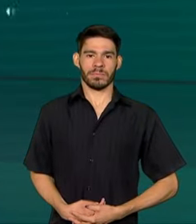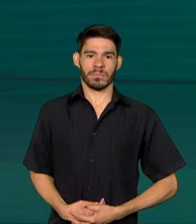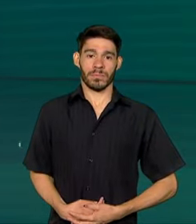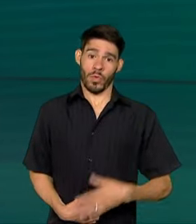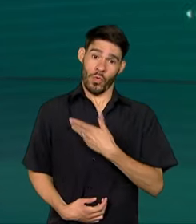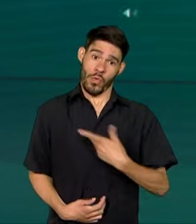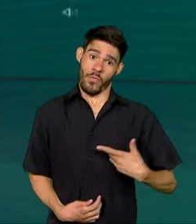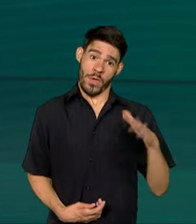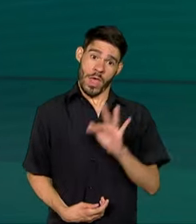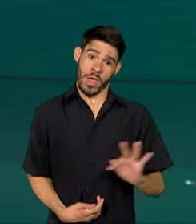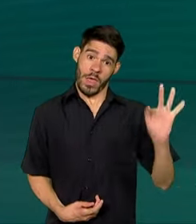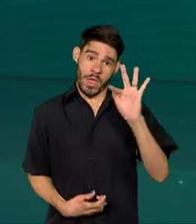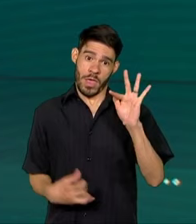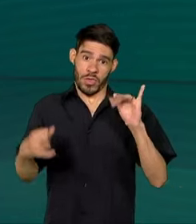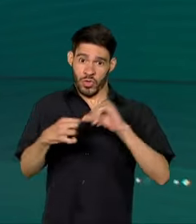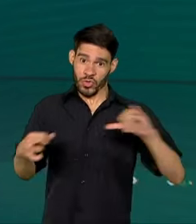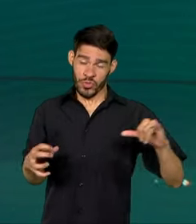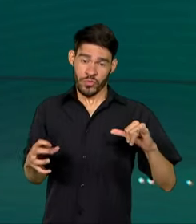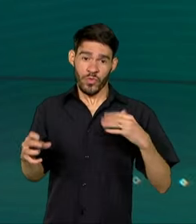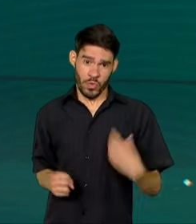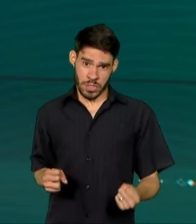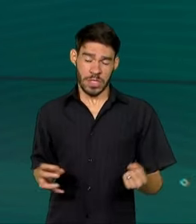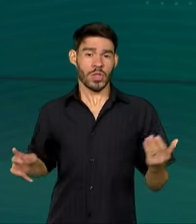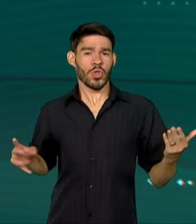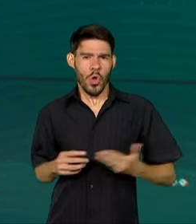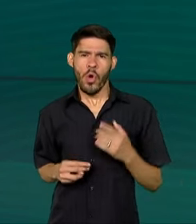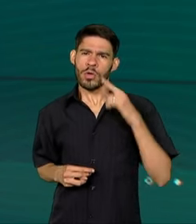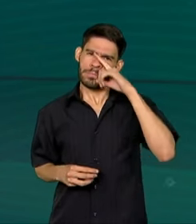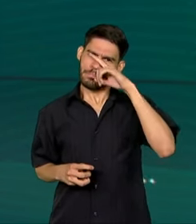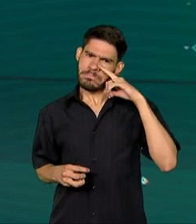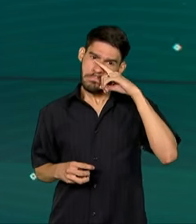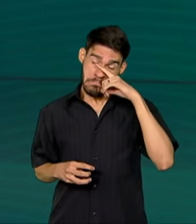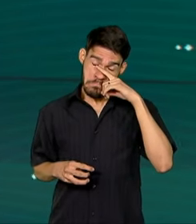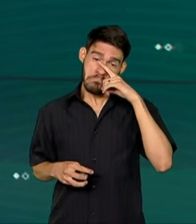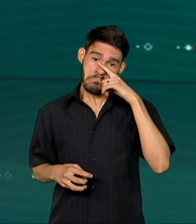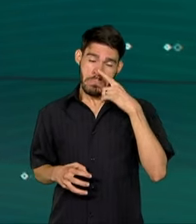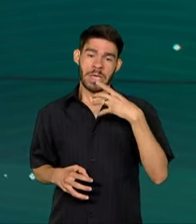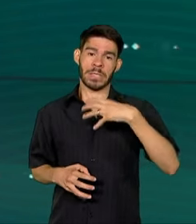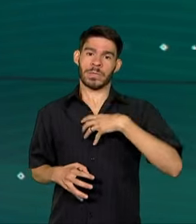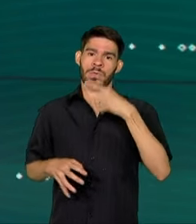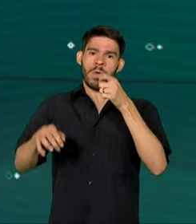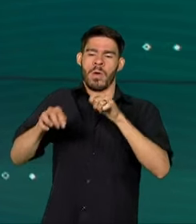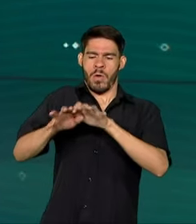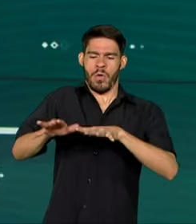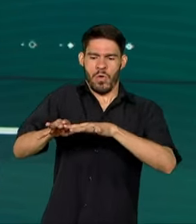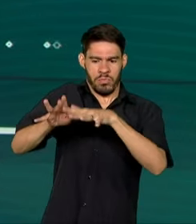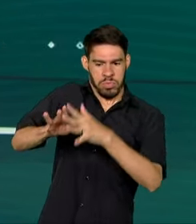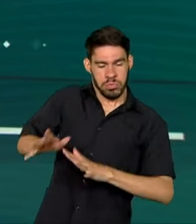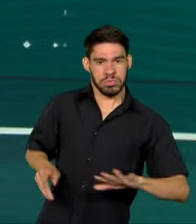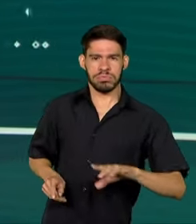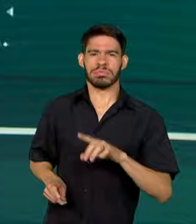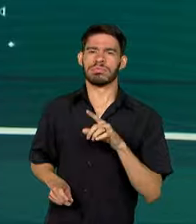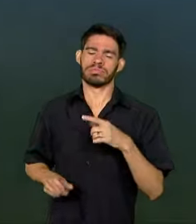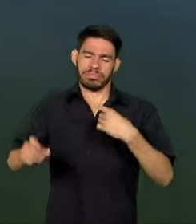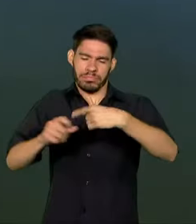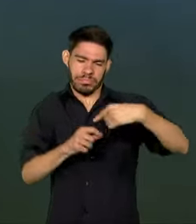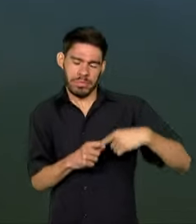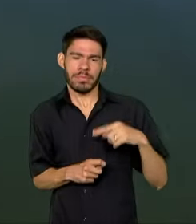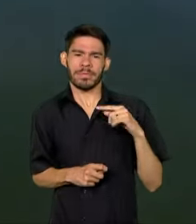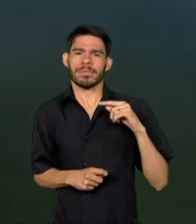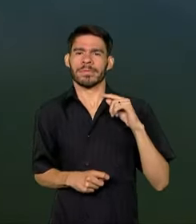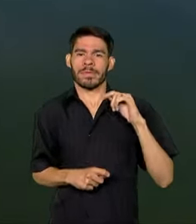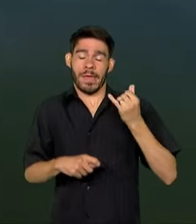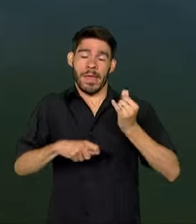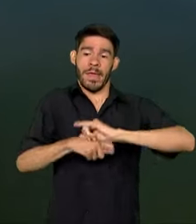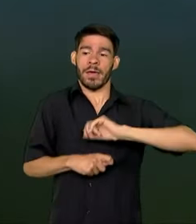O governo federal reconheceu hoje a situação de emergência no caso do afundamento do solo em bairros de Maceió,